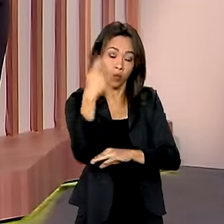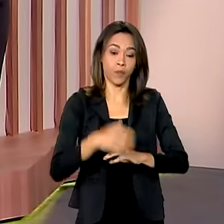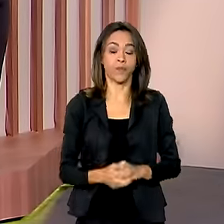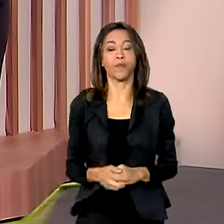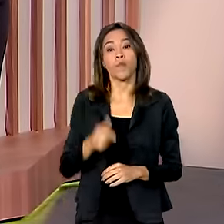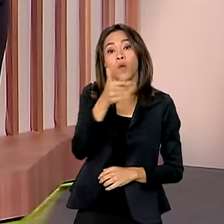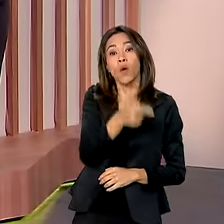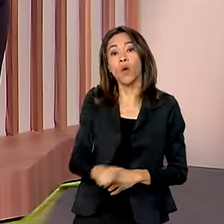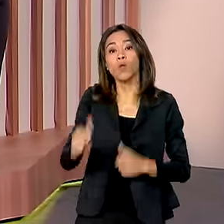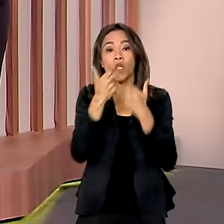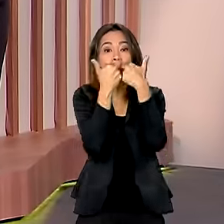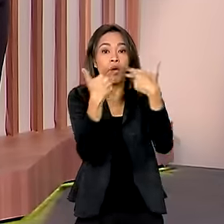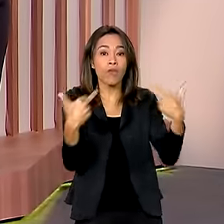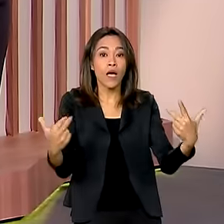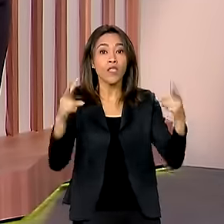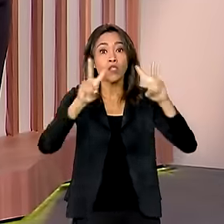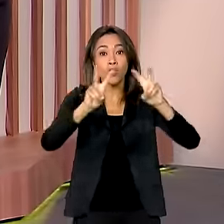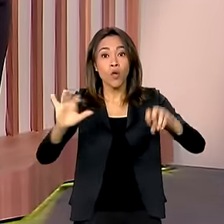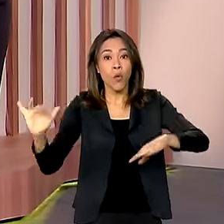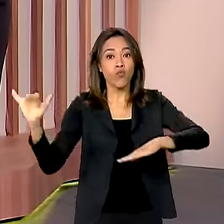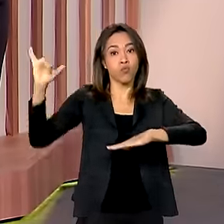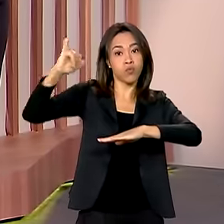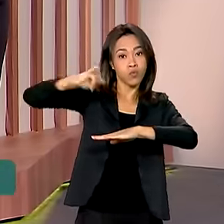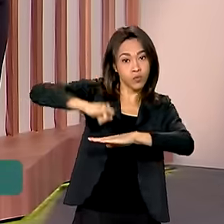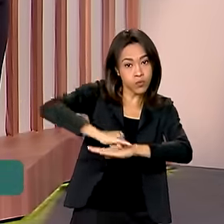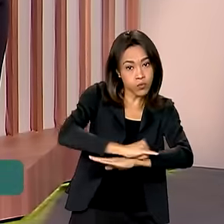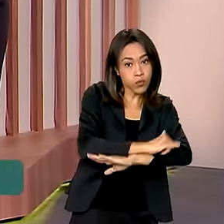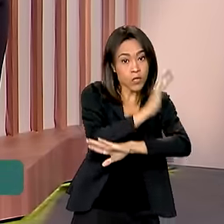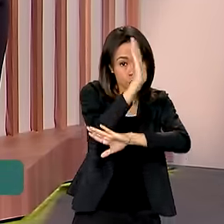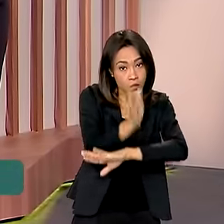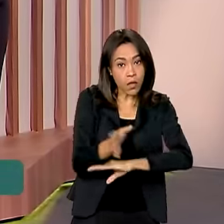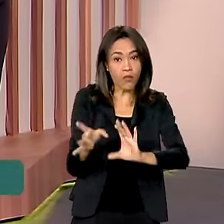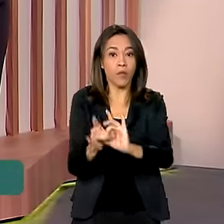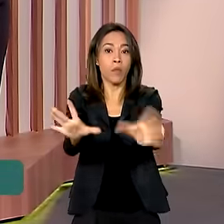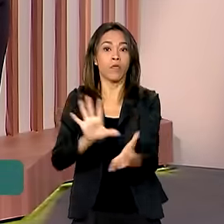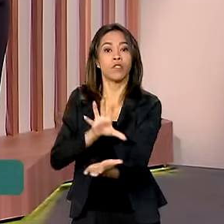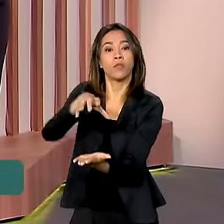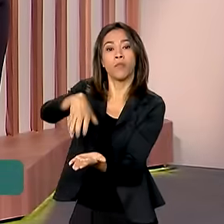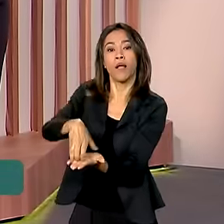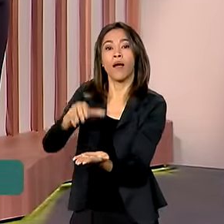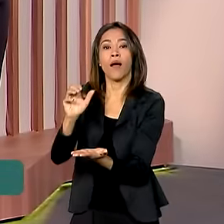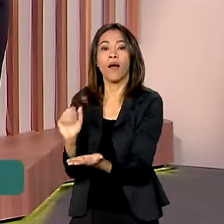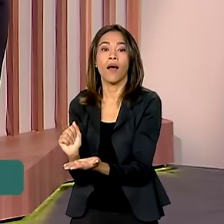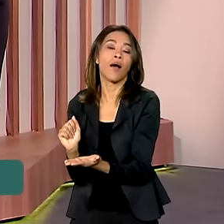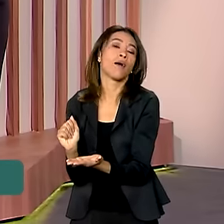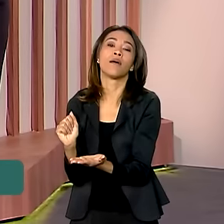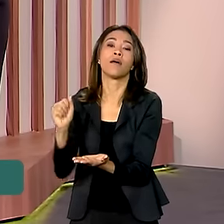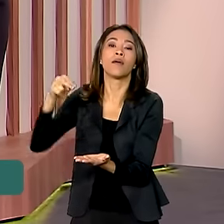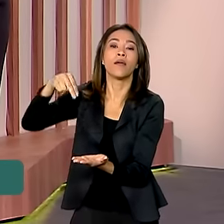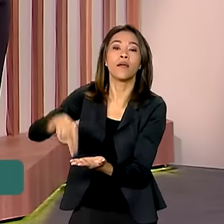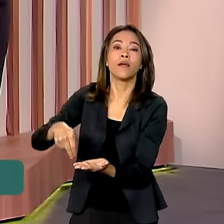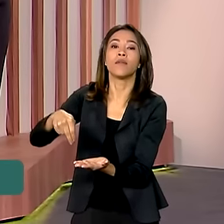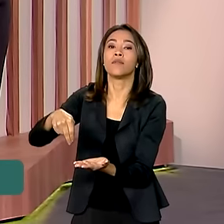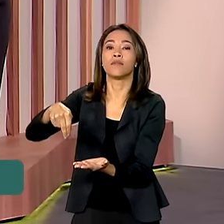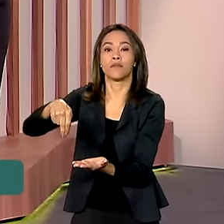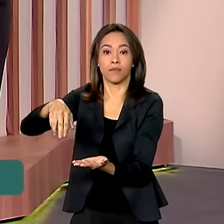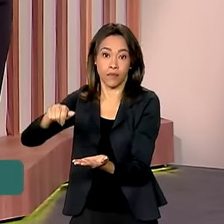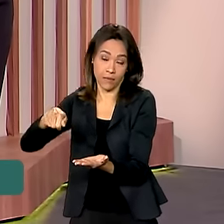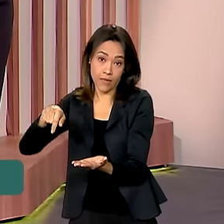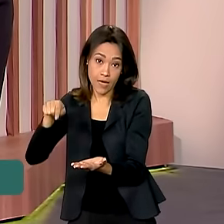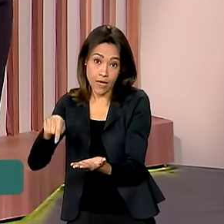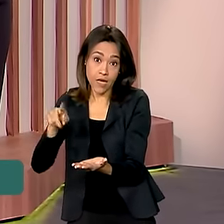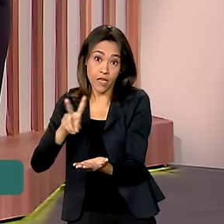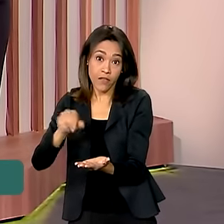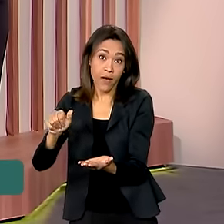novidade é a ampliação de voos, que já foi autorizada pela Agência Nacional de Aviação Civil para o aeroporto de Canoas, que deve